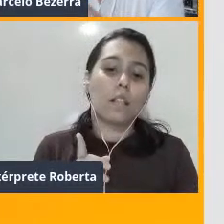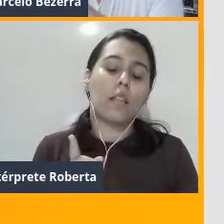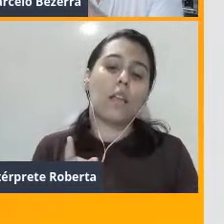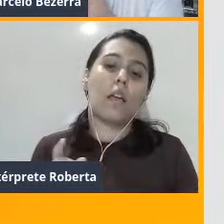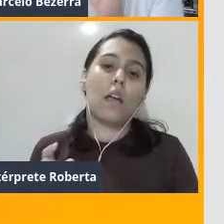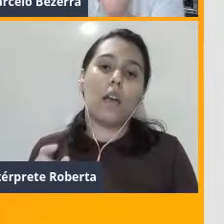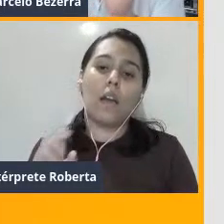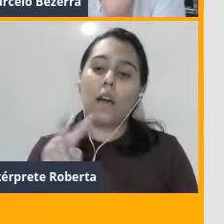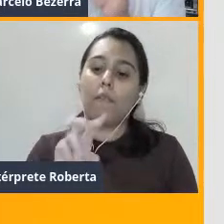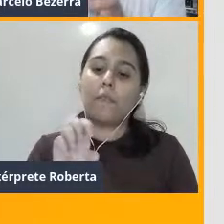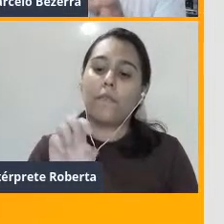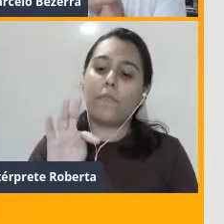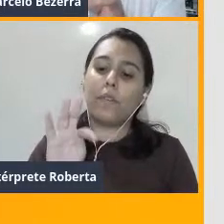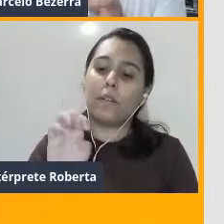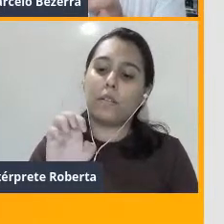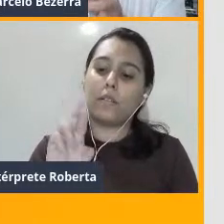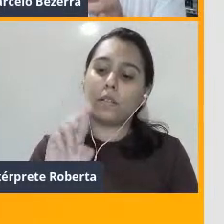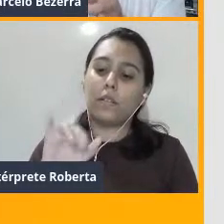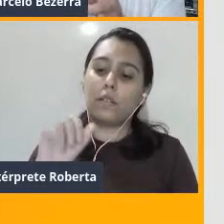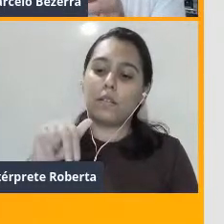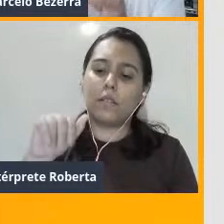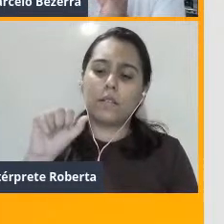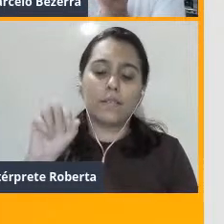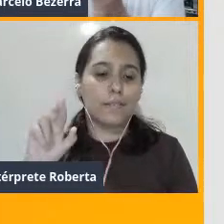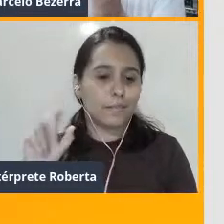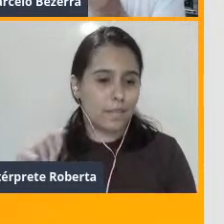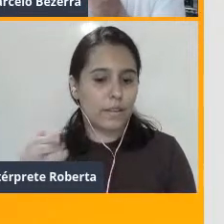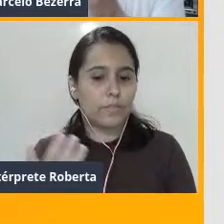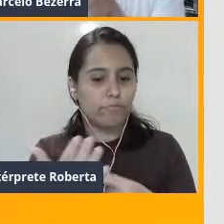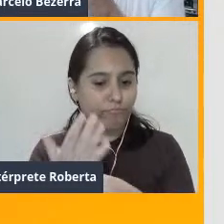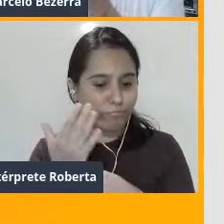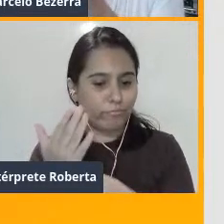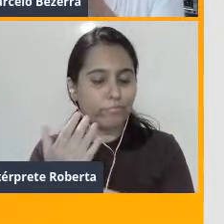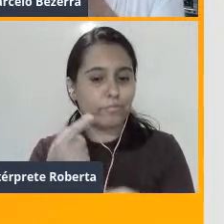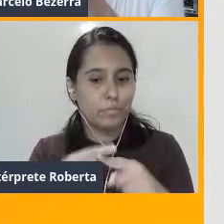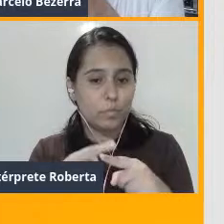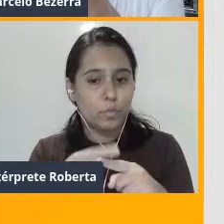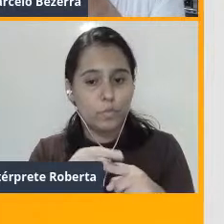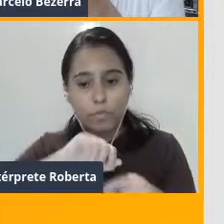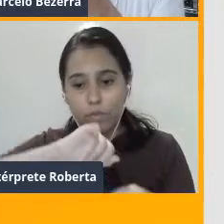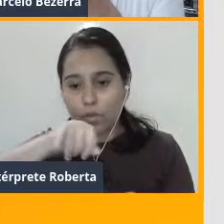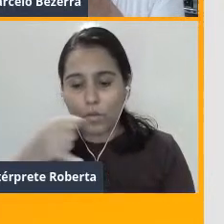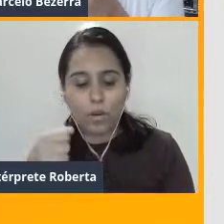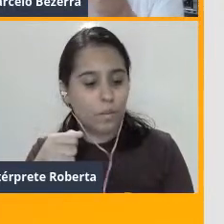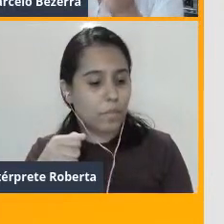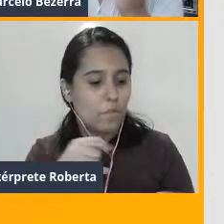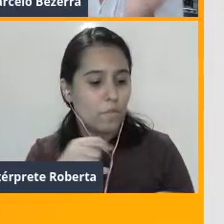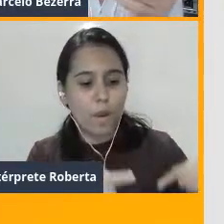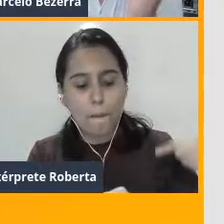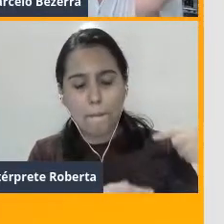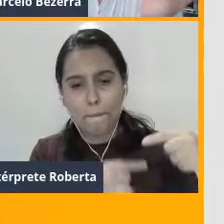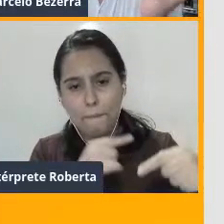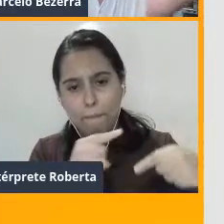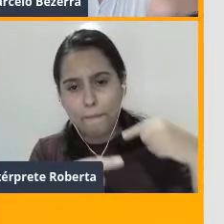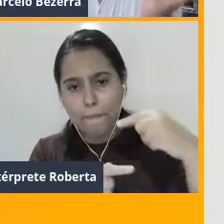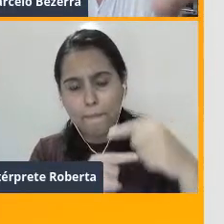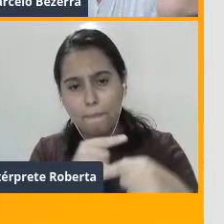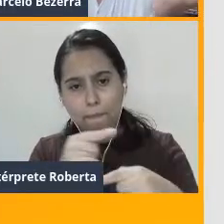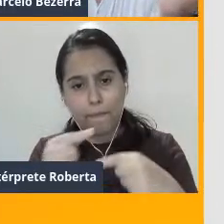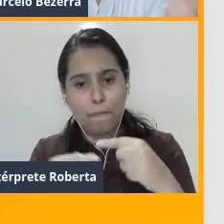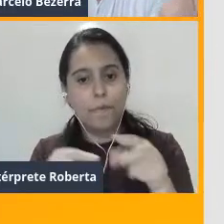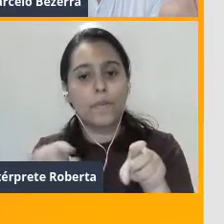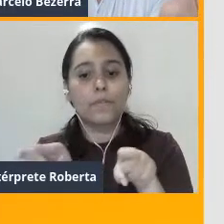ela foi aproveitando os avanços que foram ocorrendo e começaram a fazer